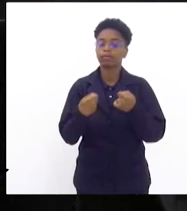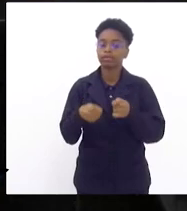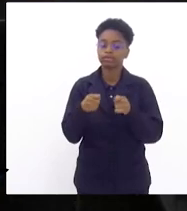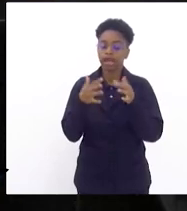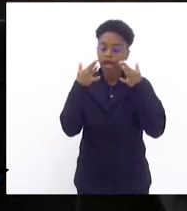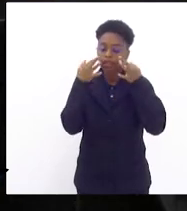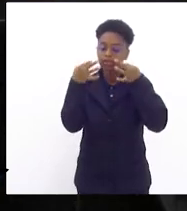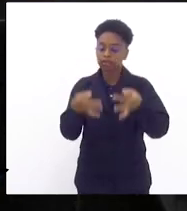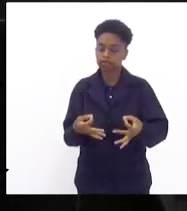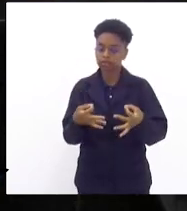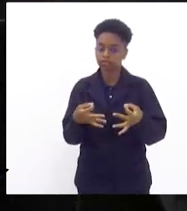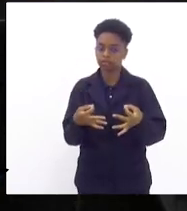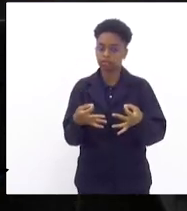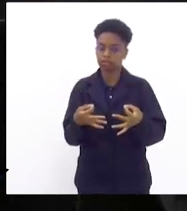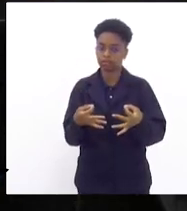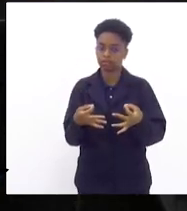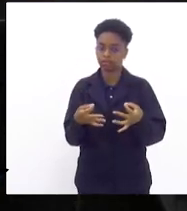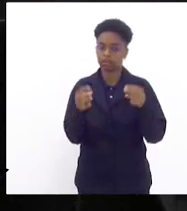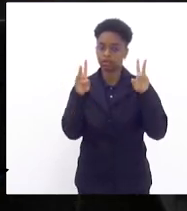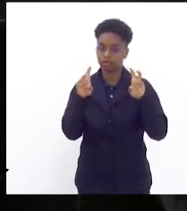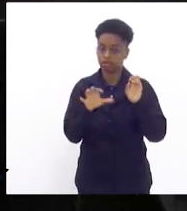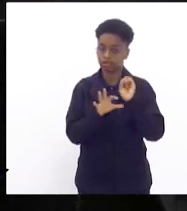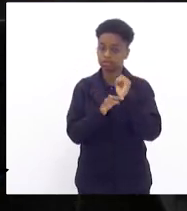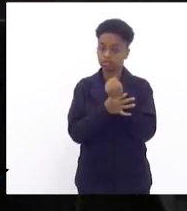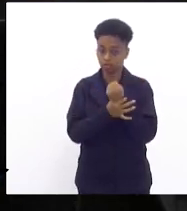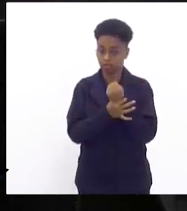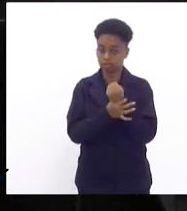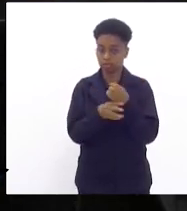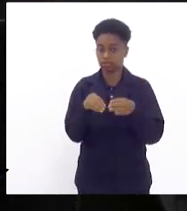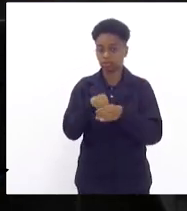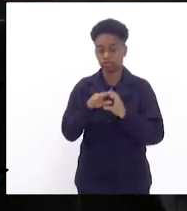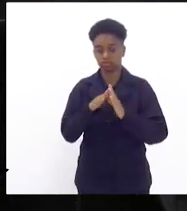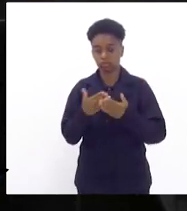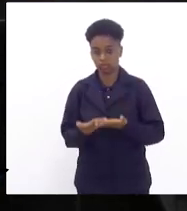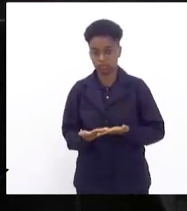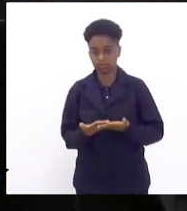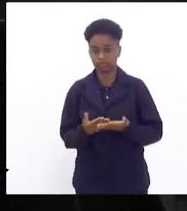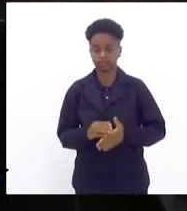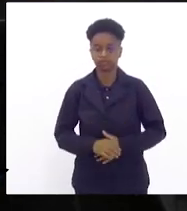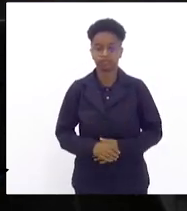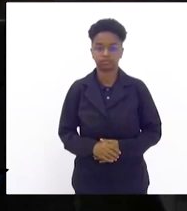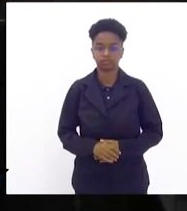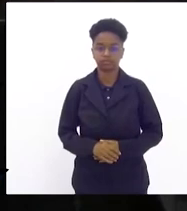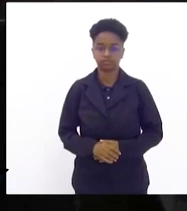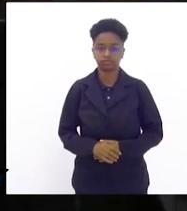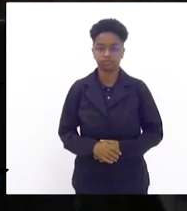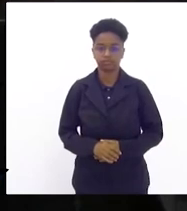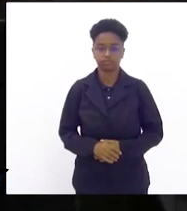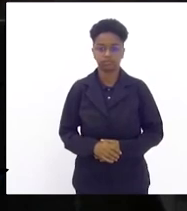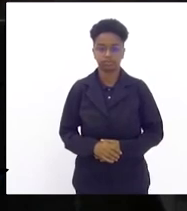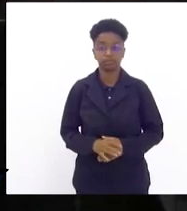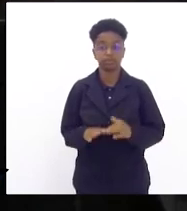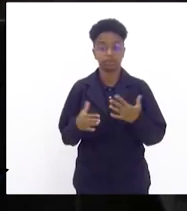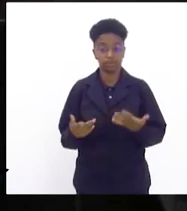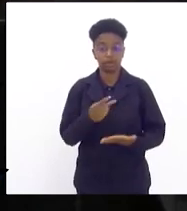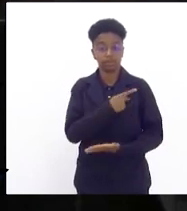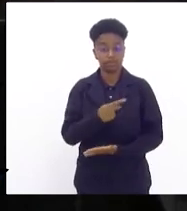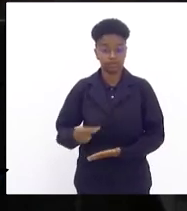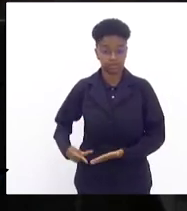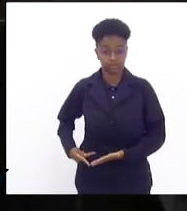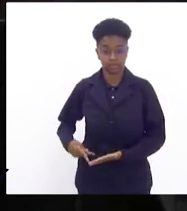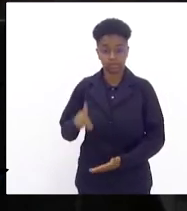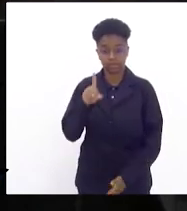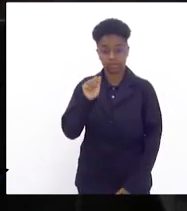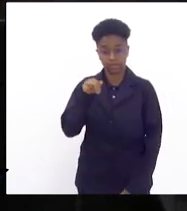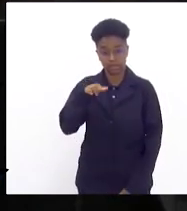atento na questão da segurança das nossas escolas. E aqui, presidente, deputada Dani, que